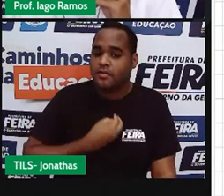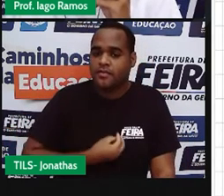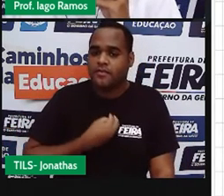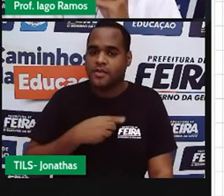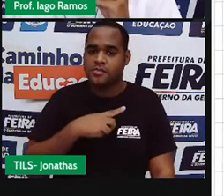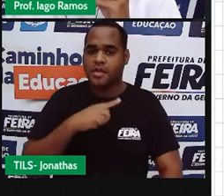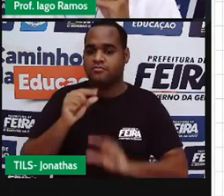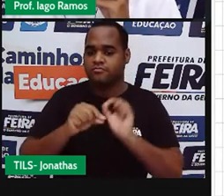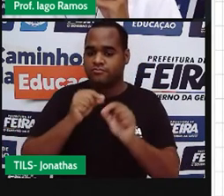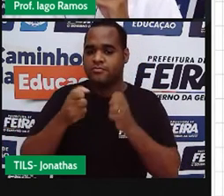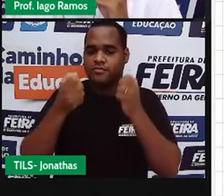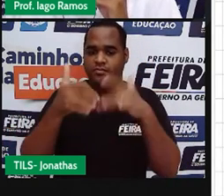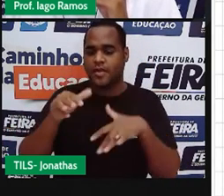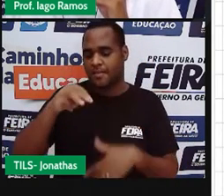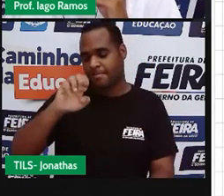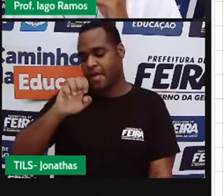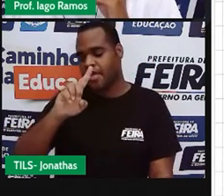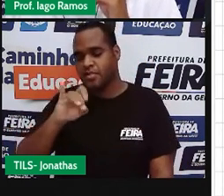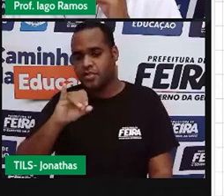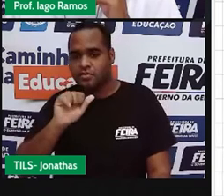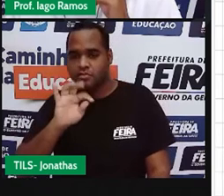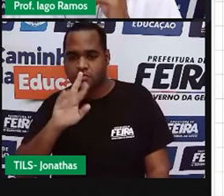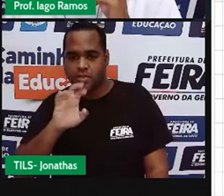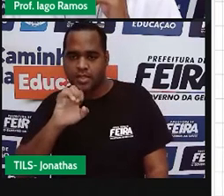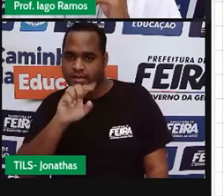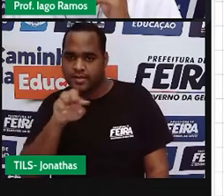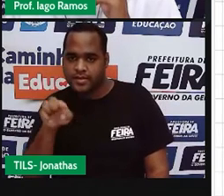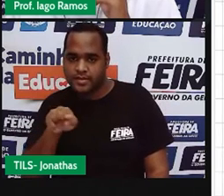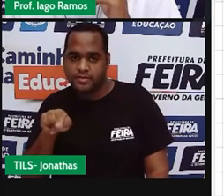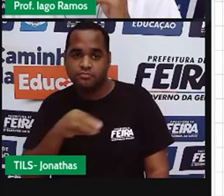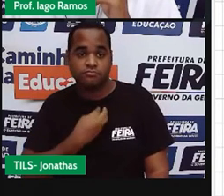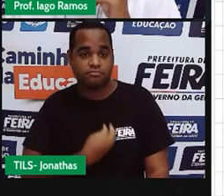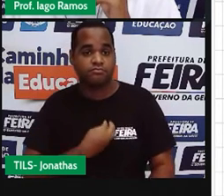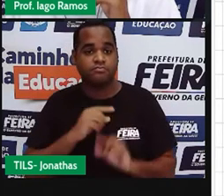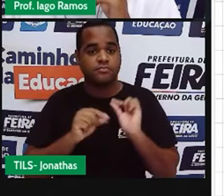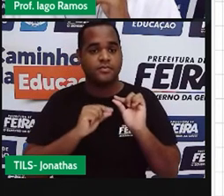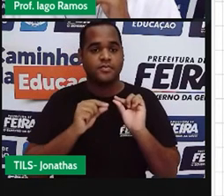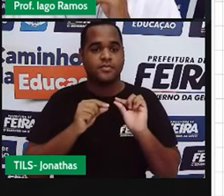mediatriz. Reta mediatriz.